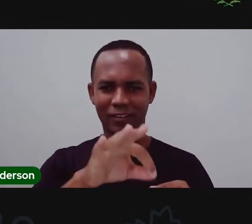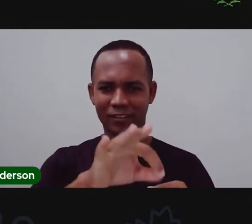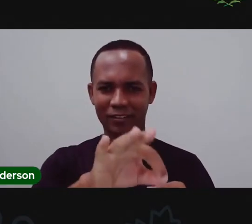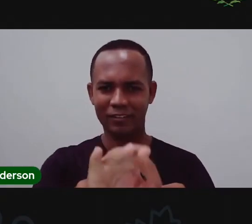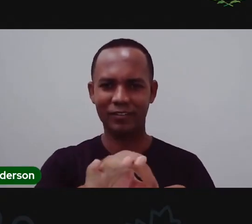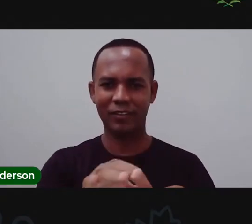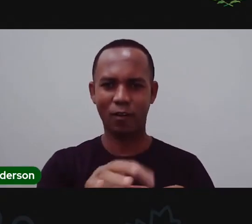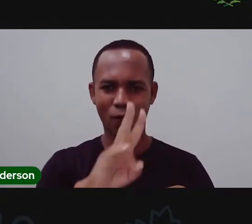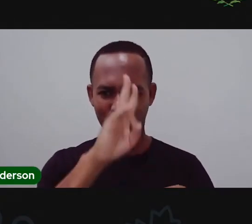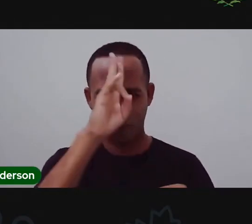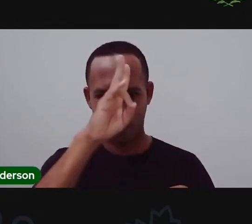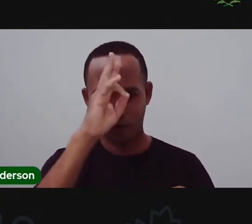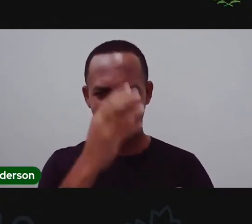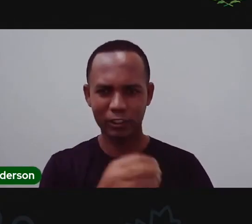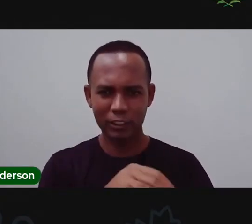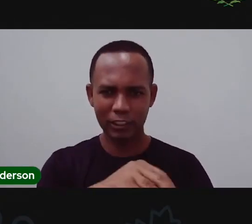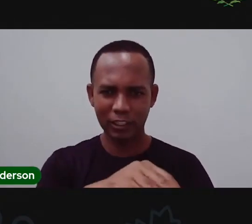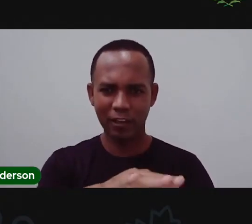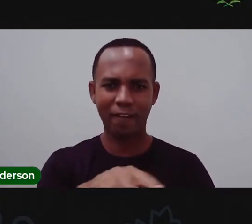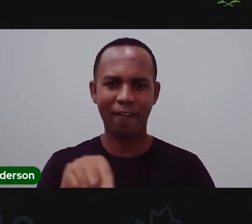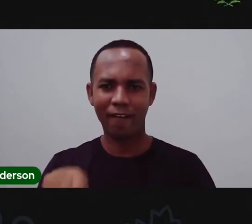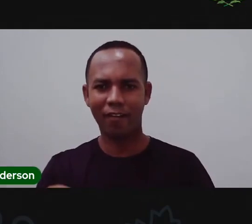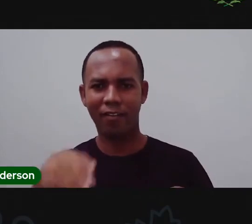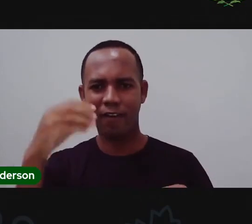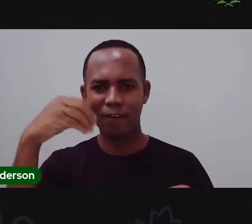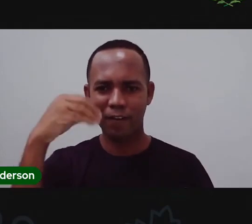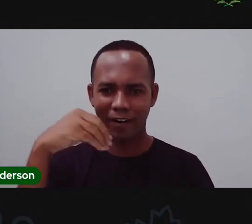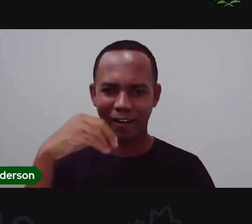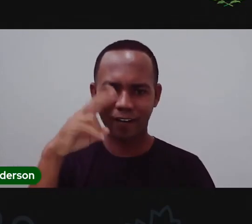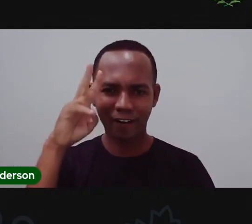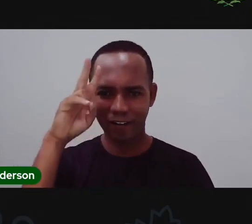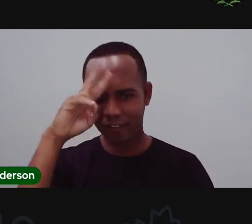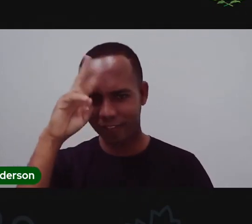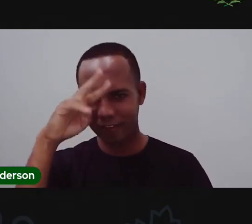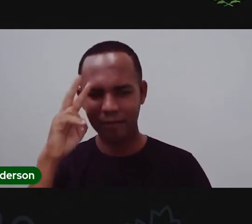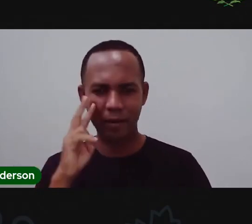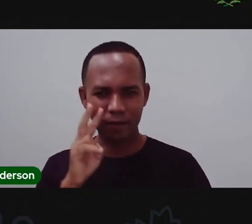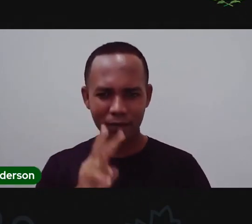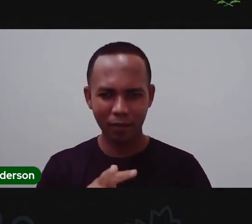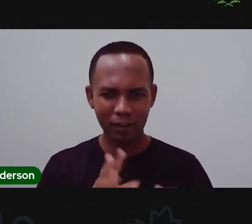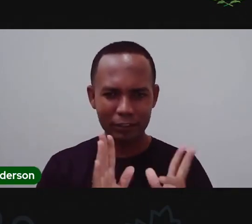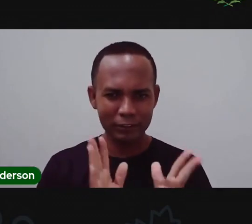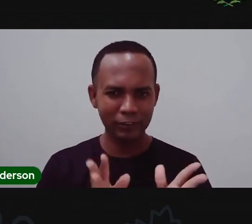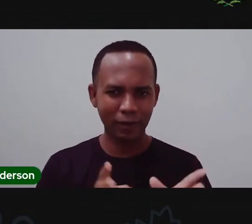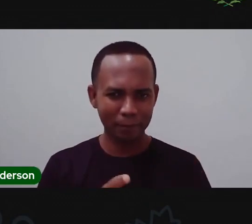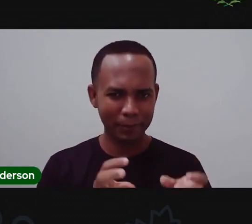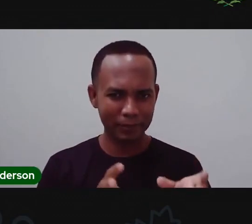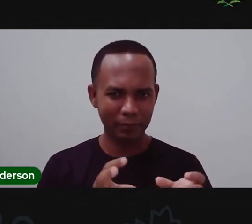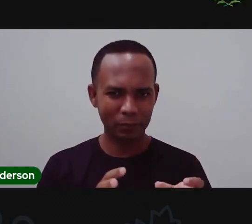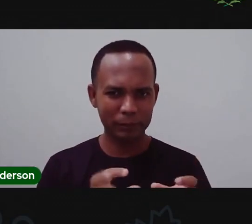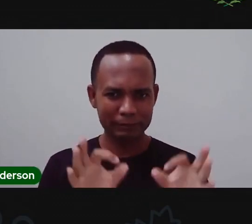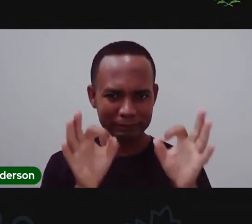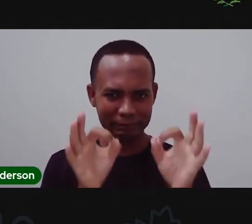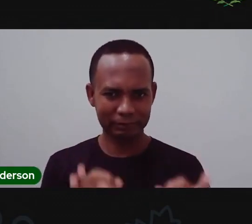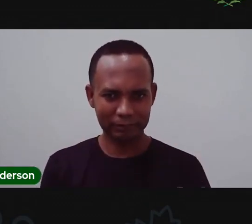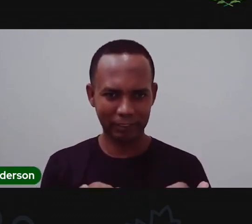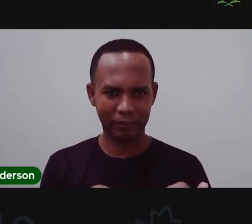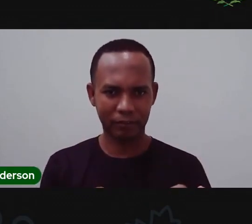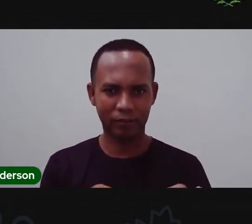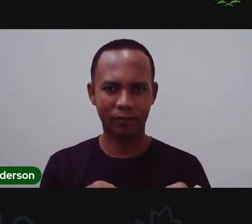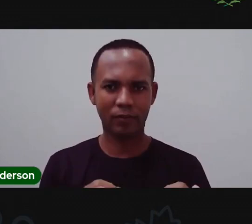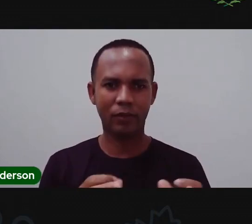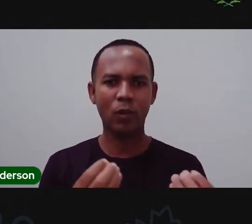pobre, lembra que a gente fez isso? Que a gente plantou o feijão e a Pró pediu que vocês observassem? Estão observando? Fizeram direitinho?